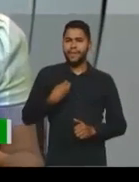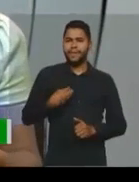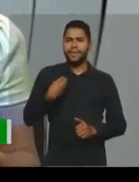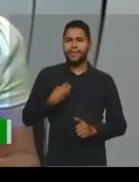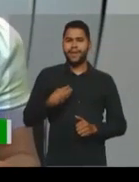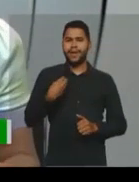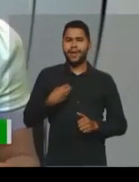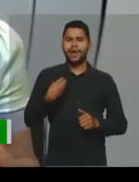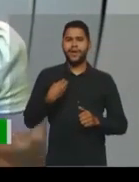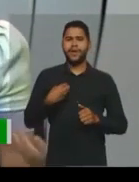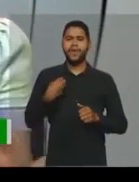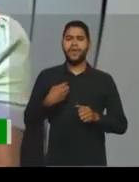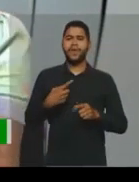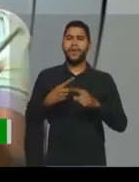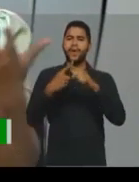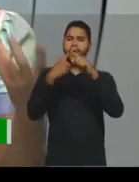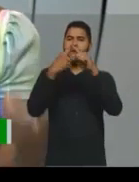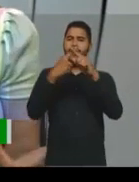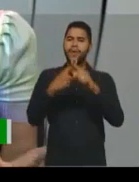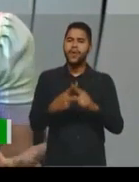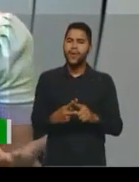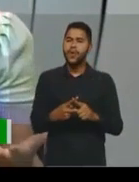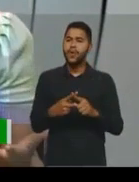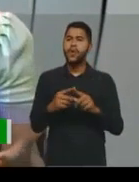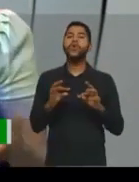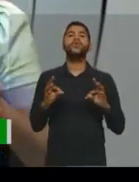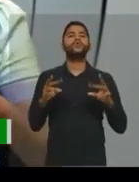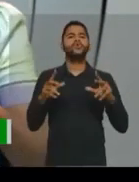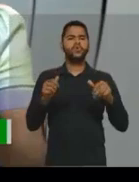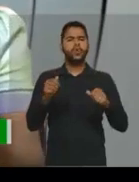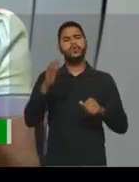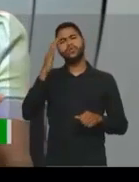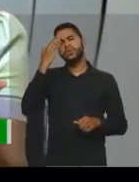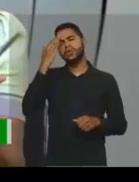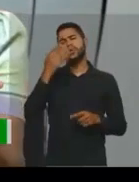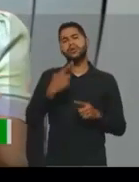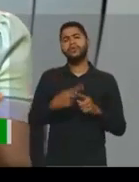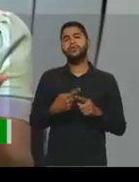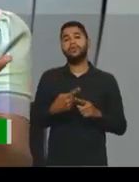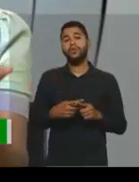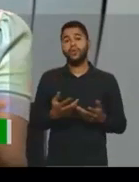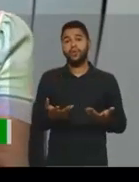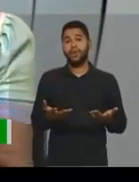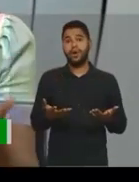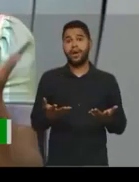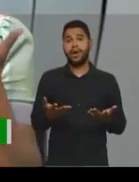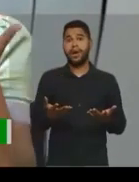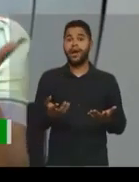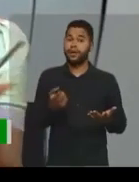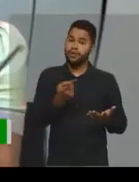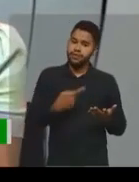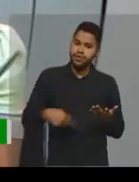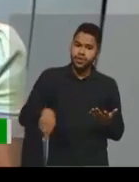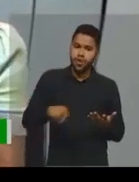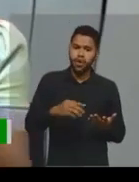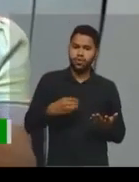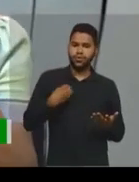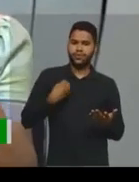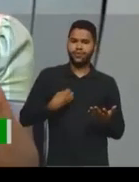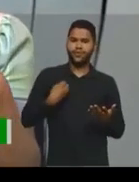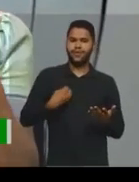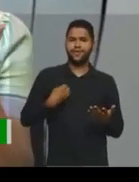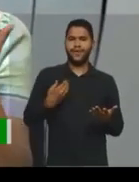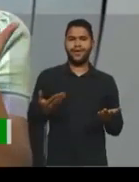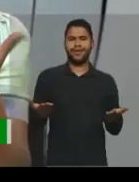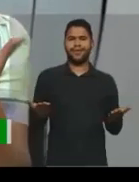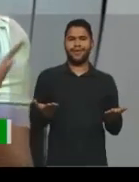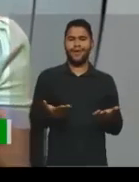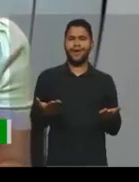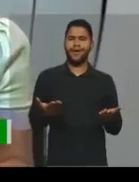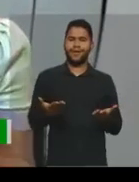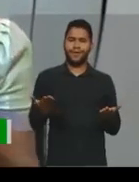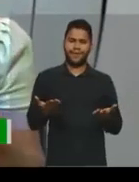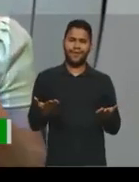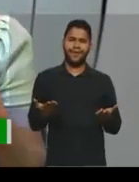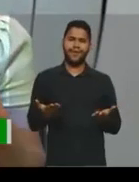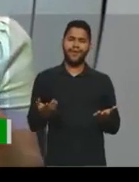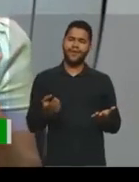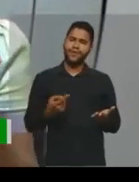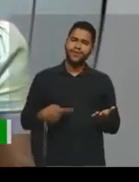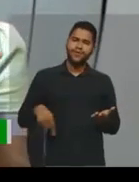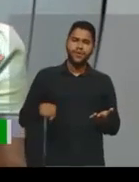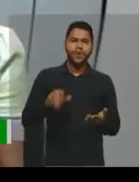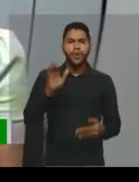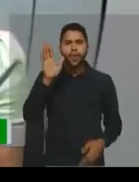campeonato agora, todo mundo vai entender. Por quê? Porque estamos vivendo este momento, porque estamos